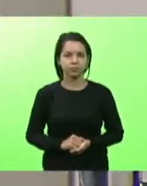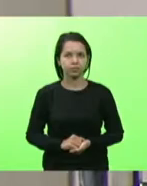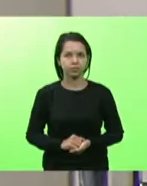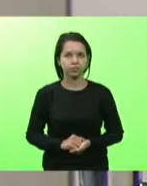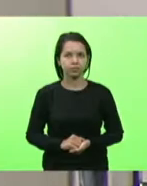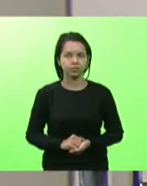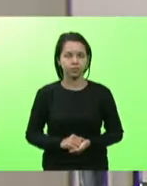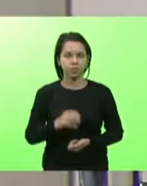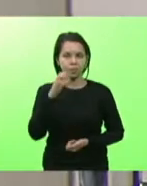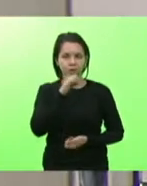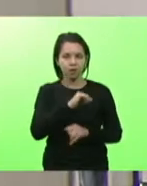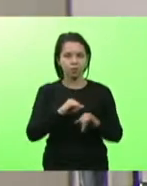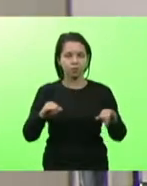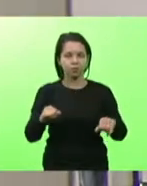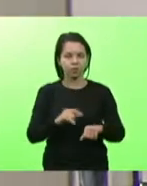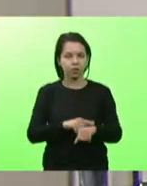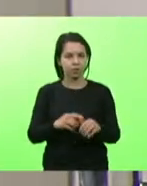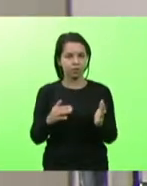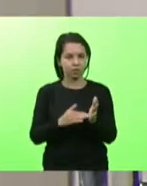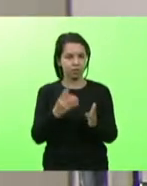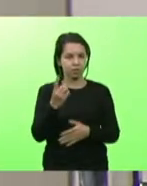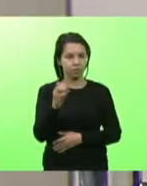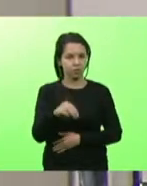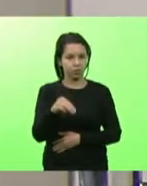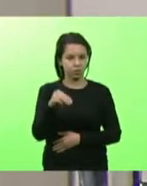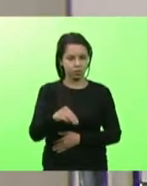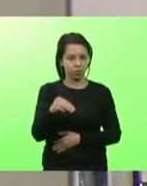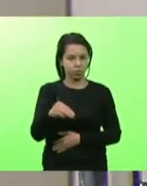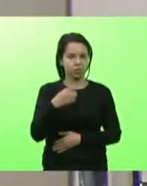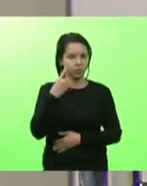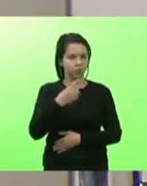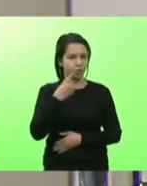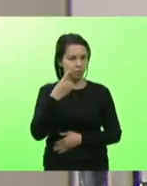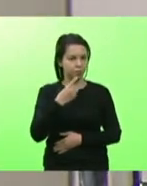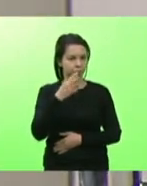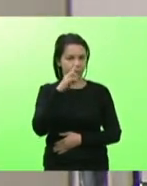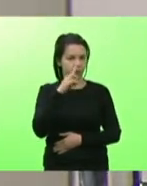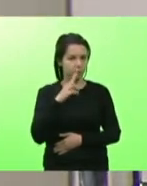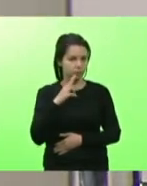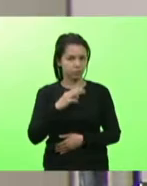Breves comunicações pelo tempo de até 10 minutos. Falarmos da palavra o deputado Ivan Nats.